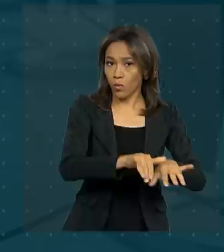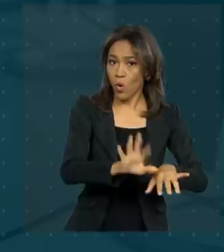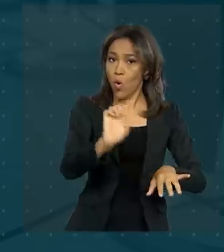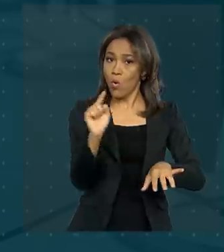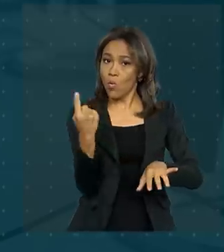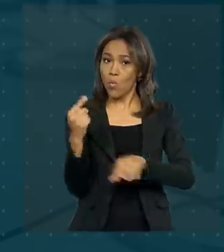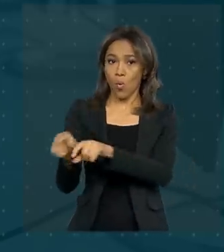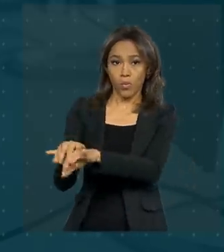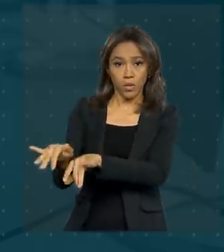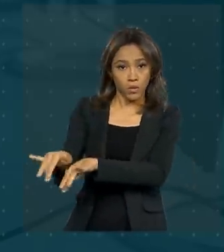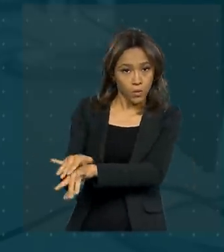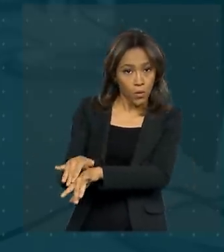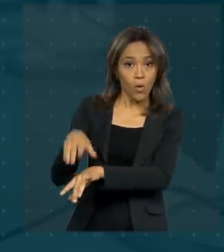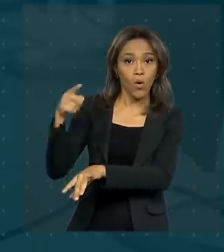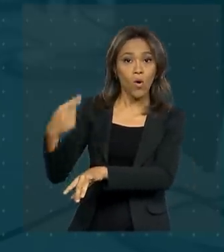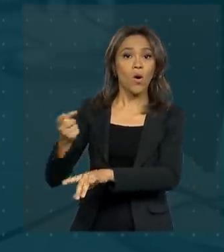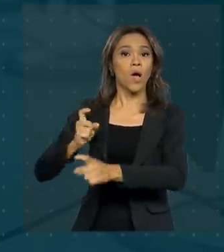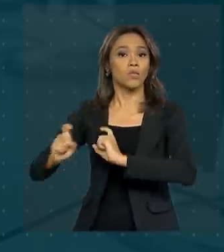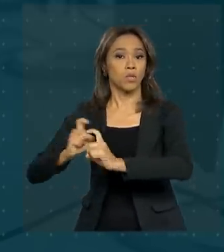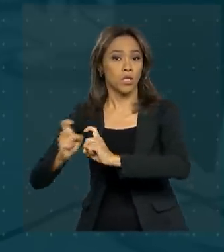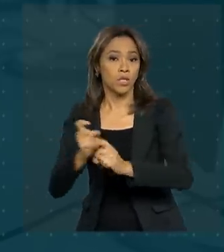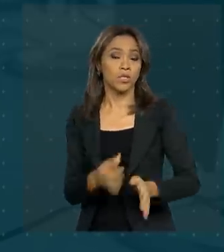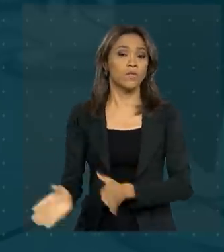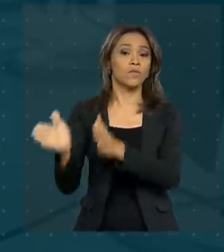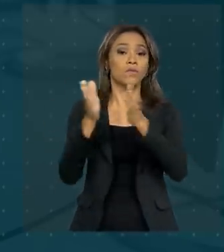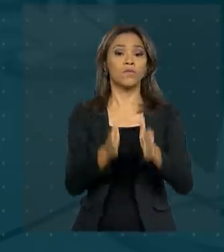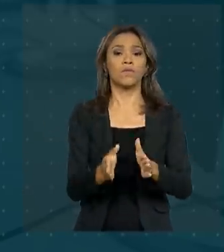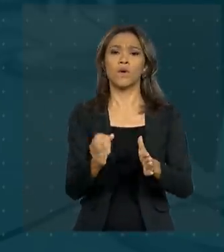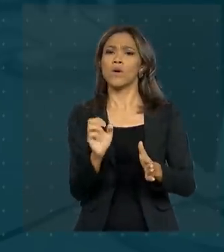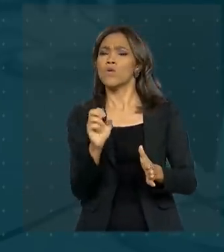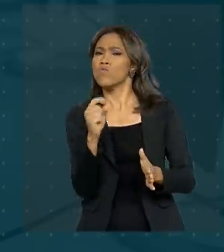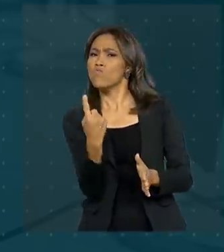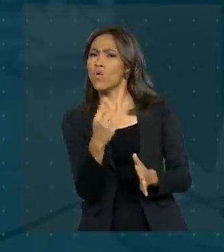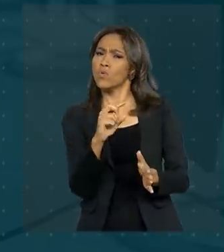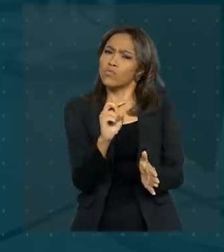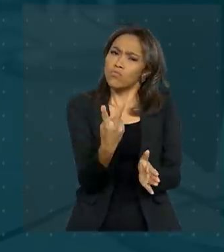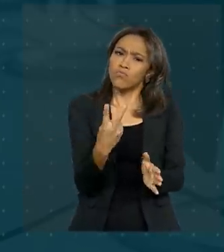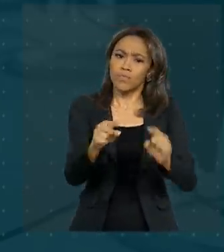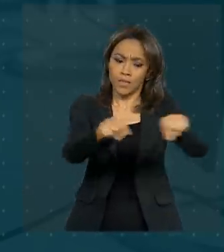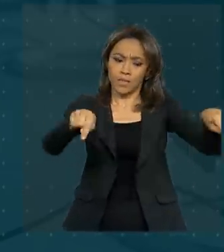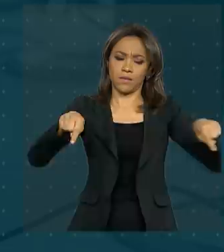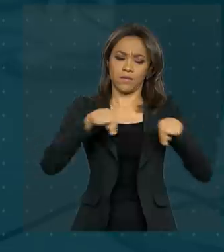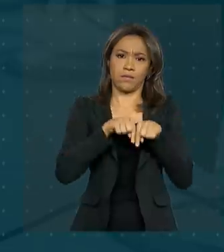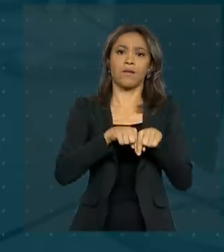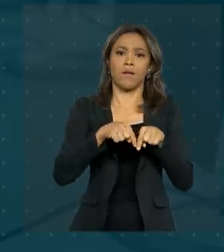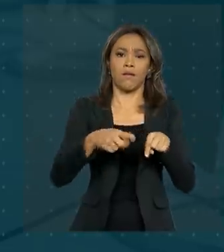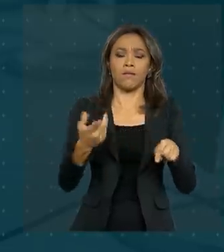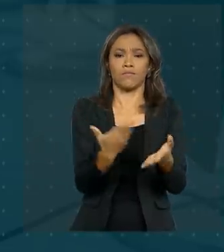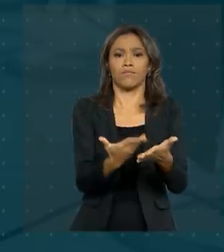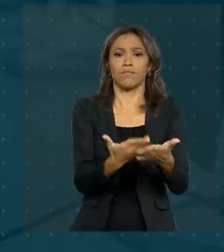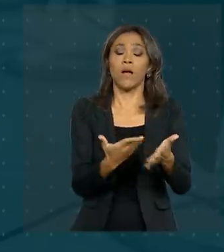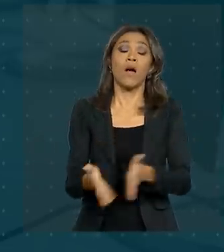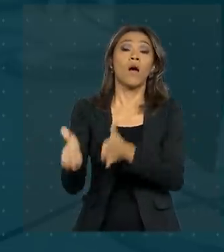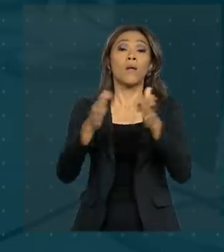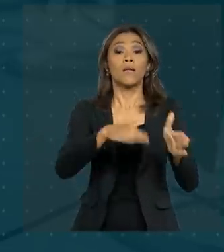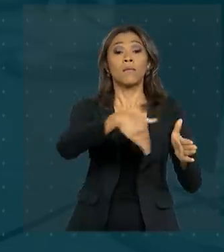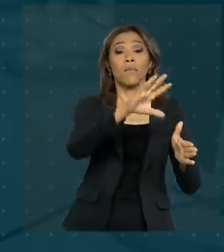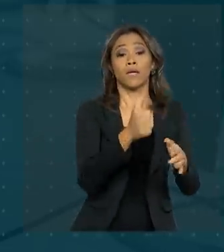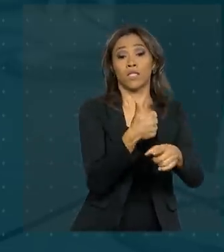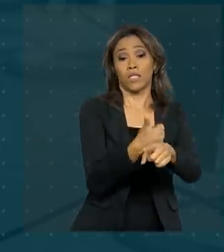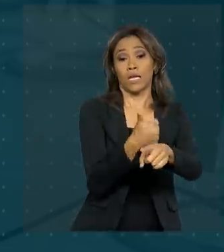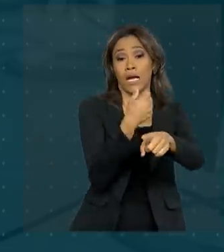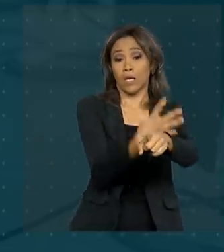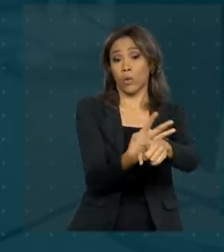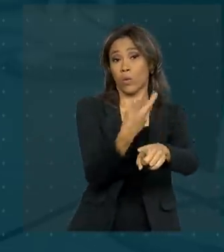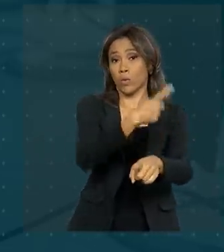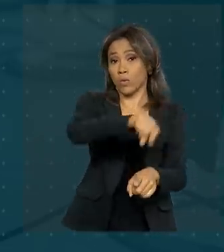computador para o uso administrativo. Uma ou mais salas de aula em funcionamento. E mais de 14 estudantes matriculados. A